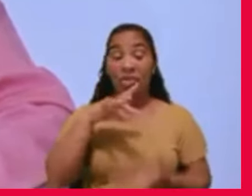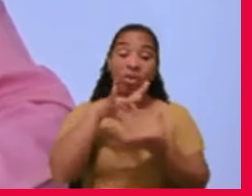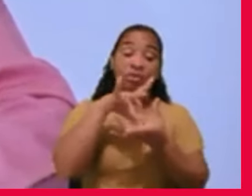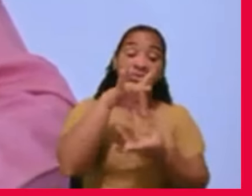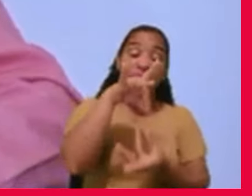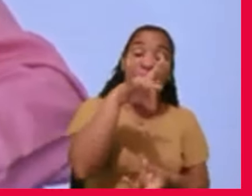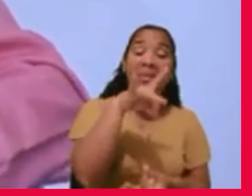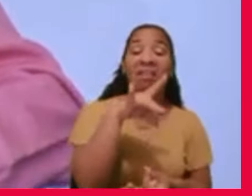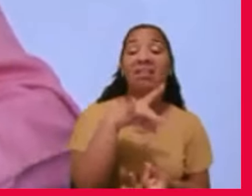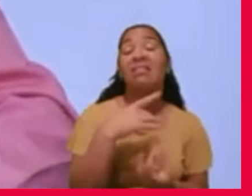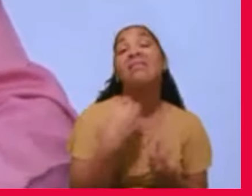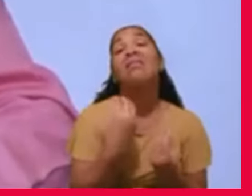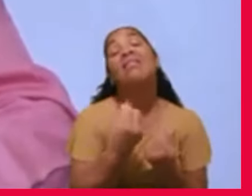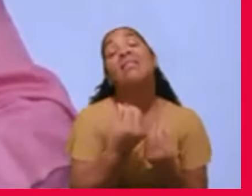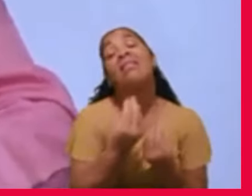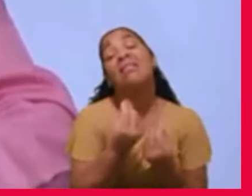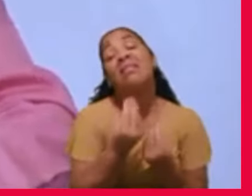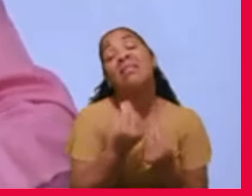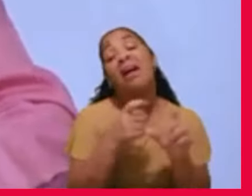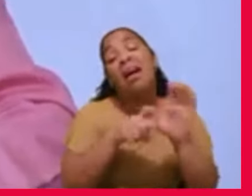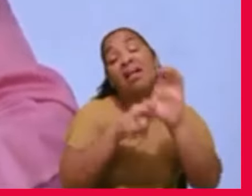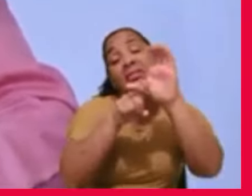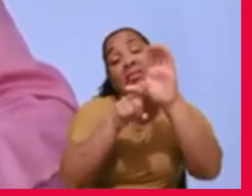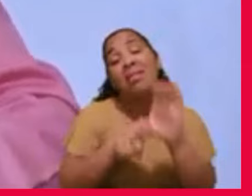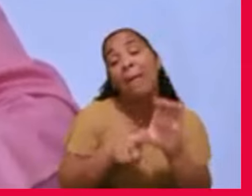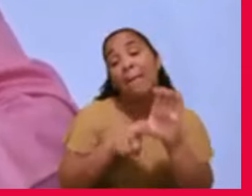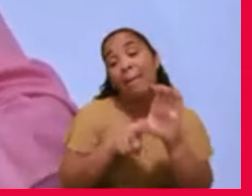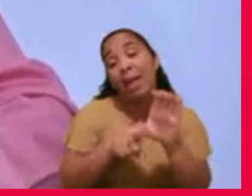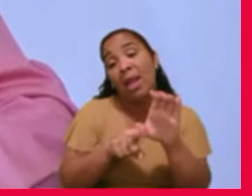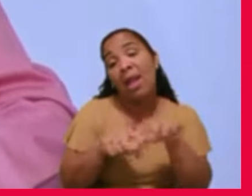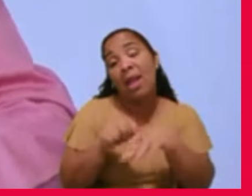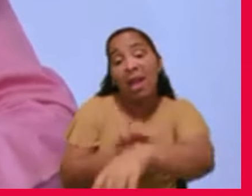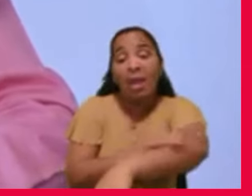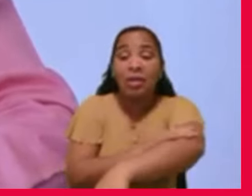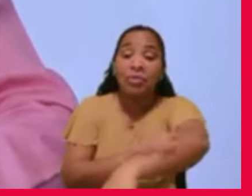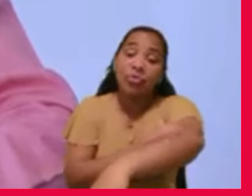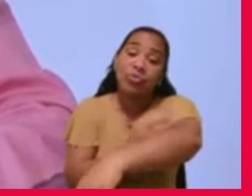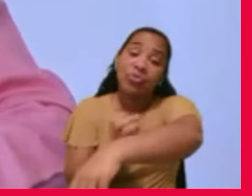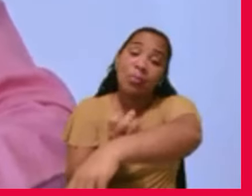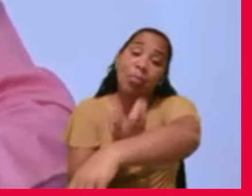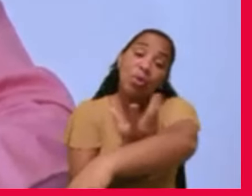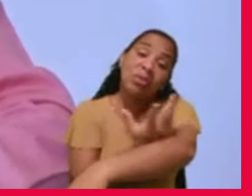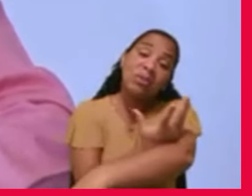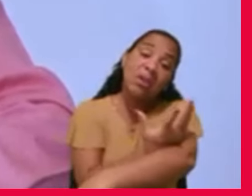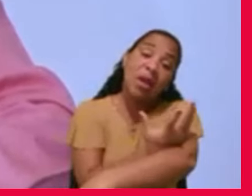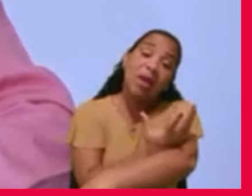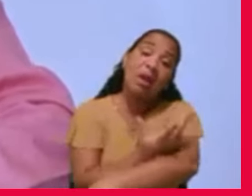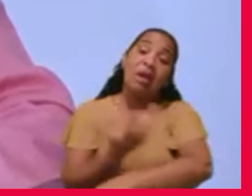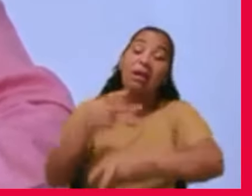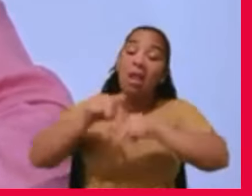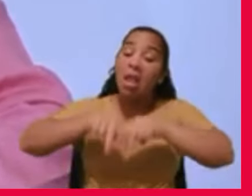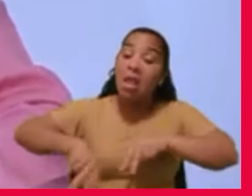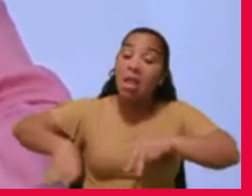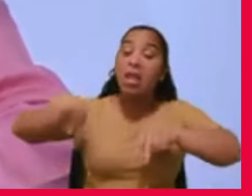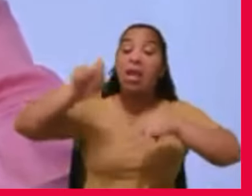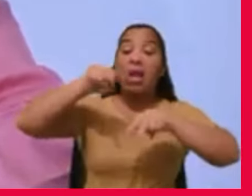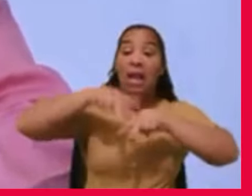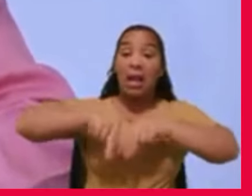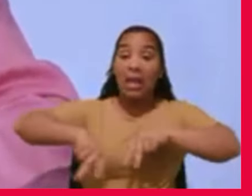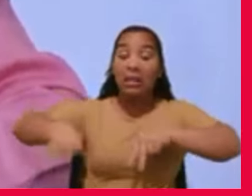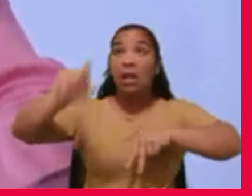e estamos um pouco atrasados. Reencarnamos para fortalecernos,